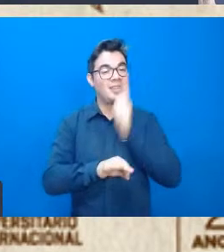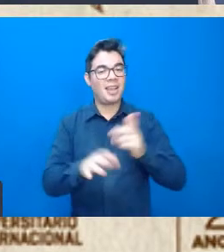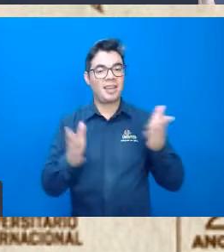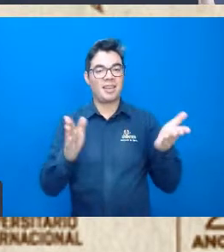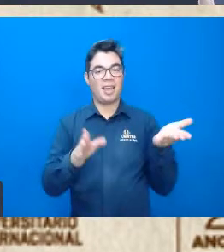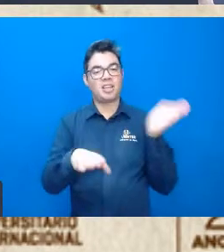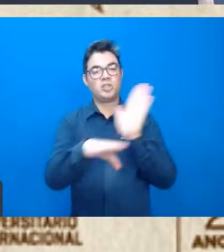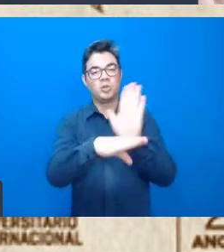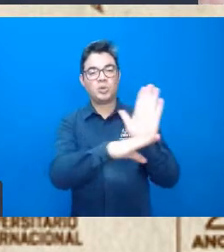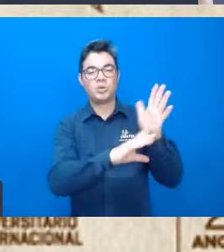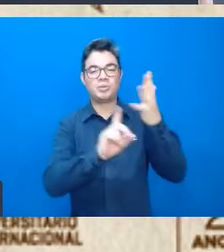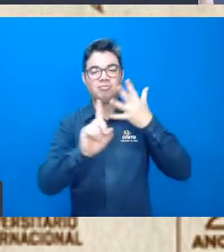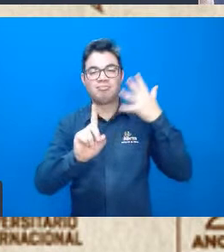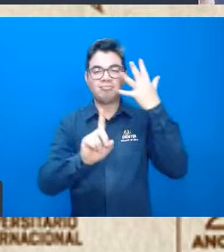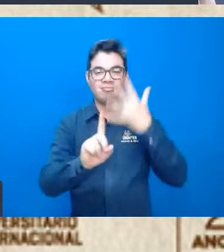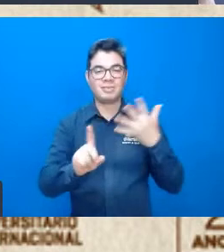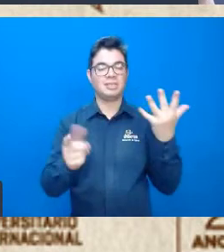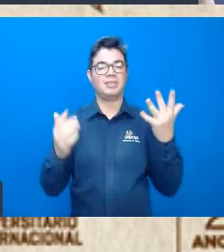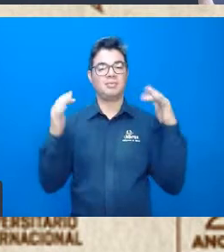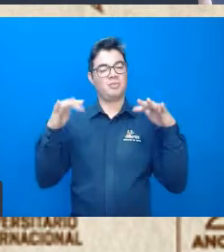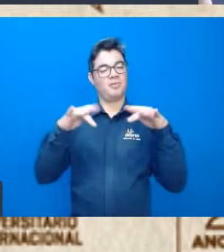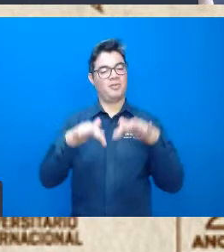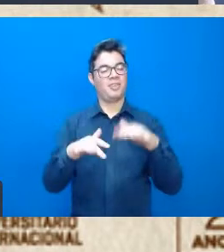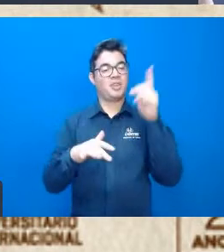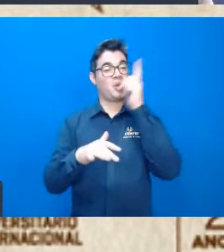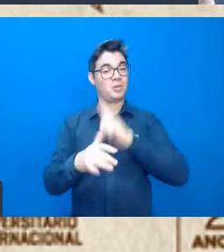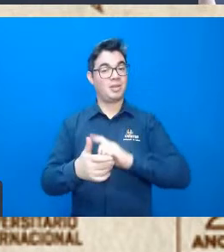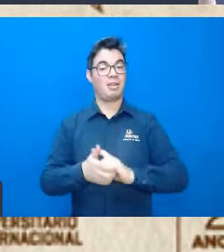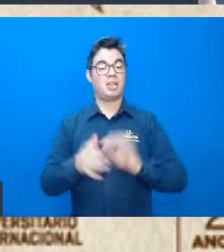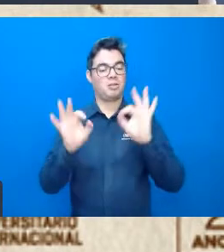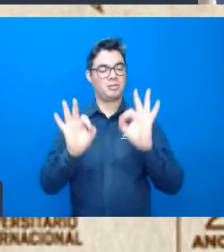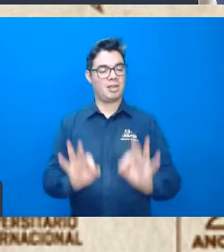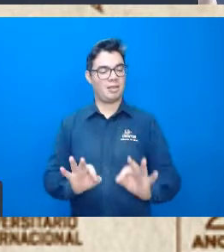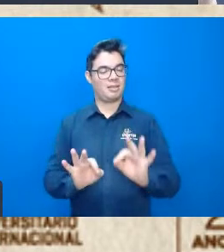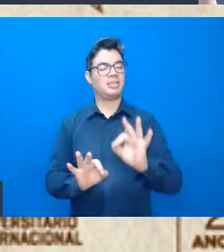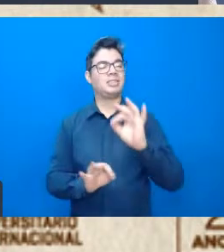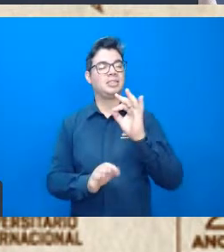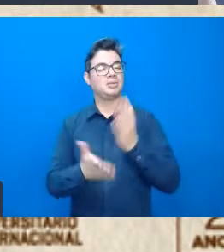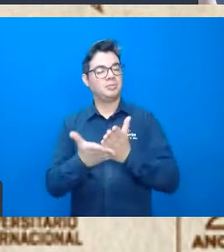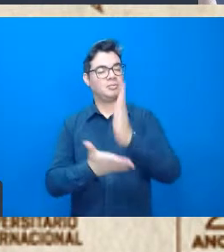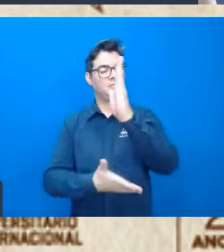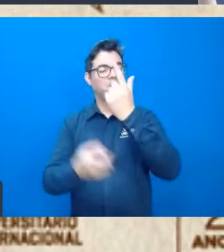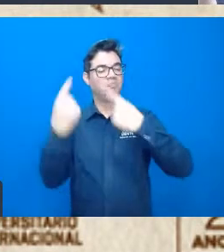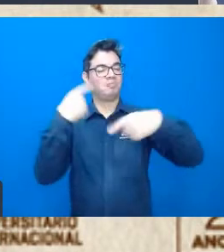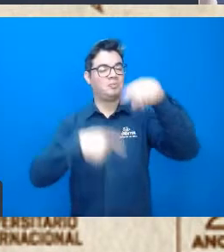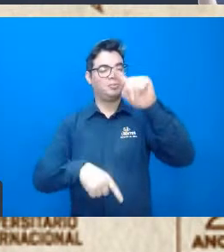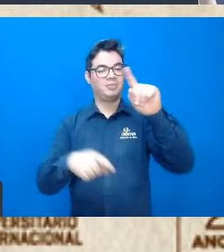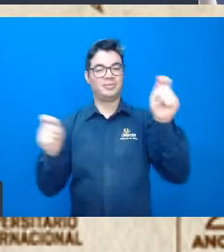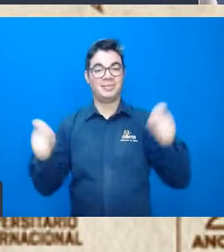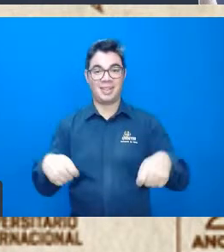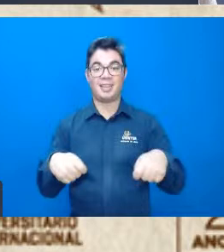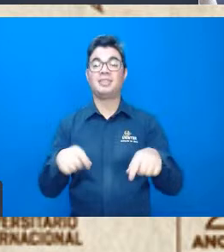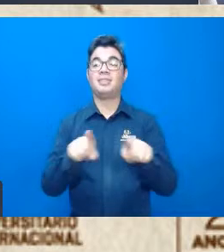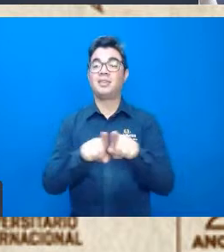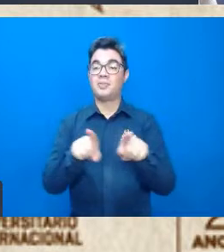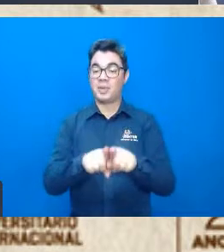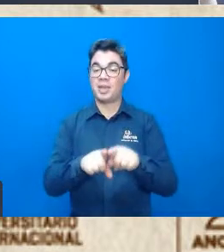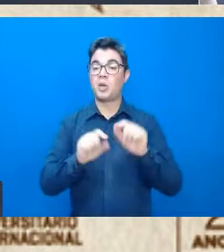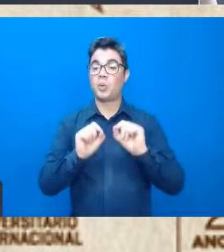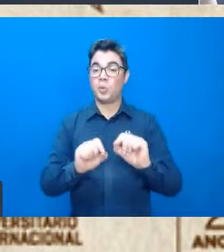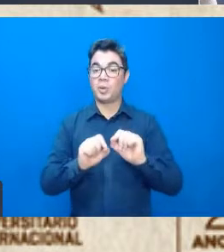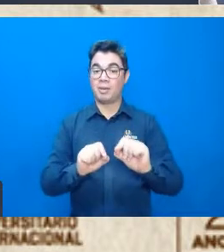a colaboração de todos, a gente possa ter aí sucesso e êxito em nossas ações, e o mesmo, então,